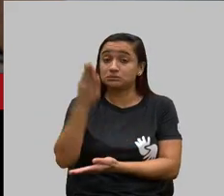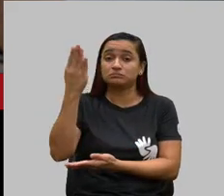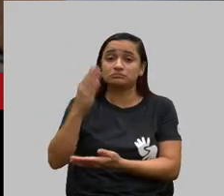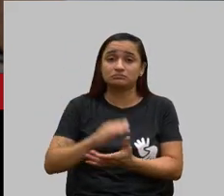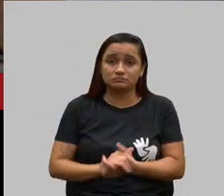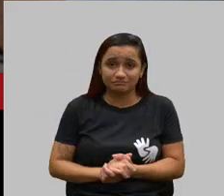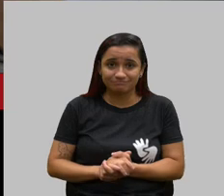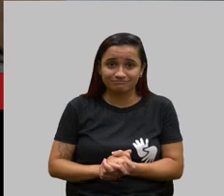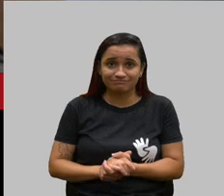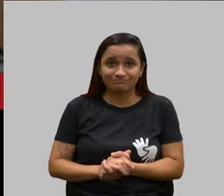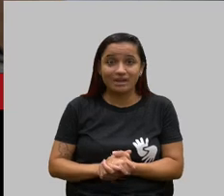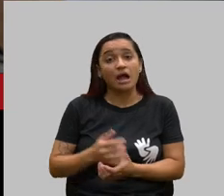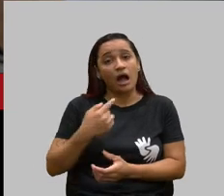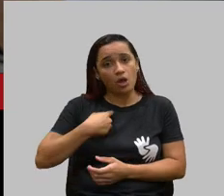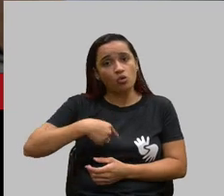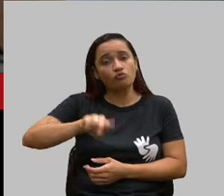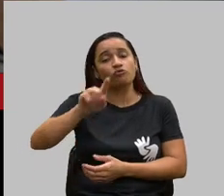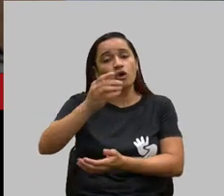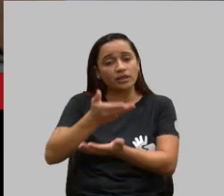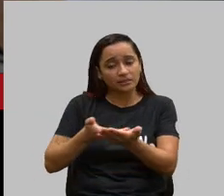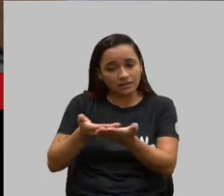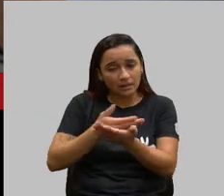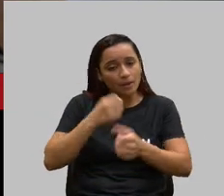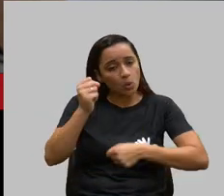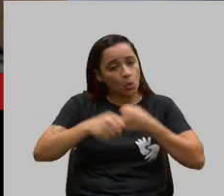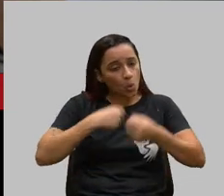Vai eu tratar dele, correr para o hospital,